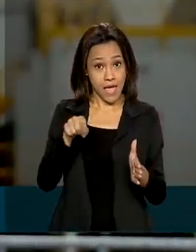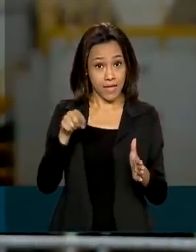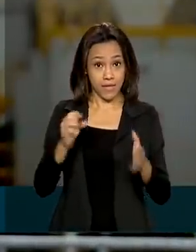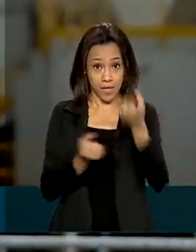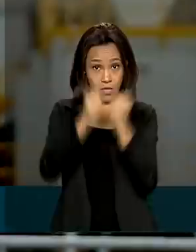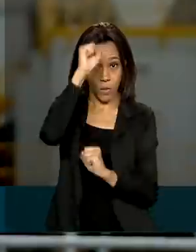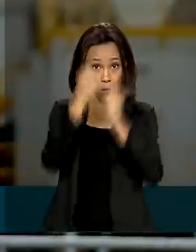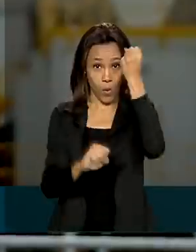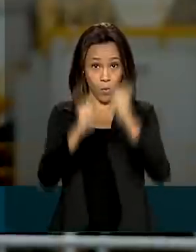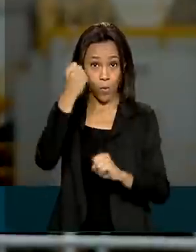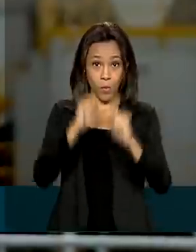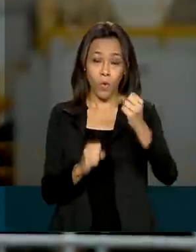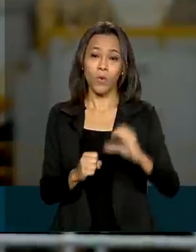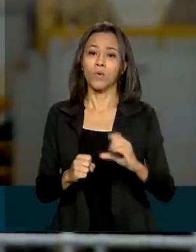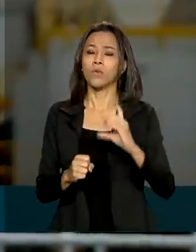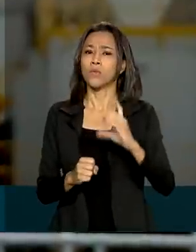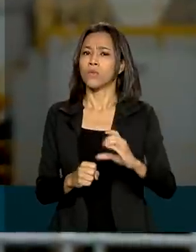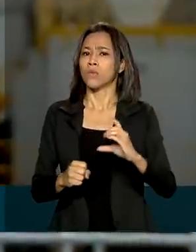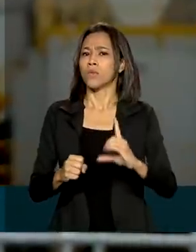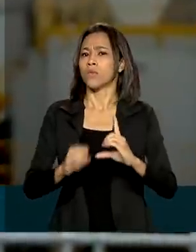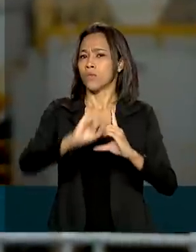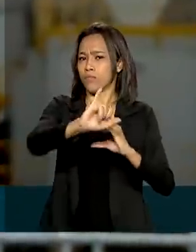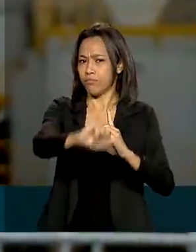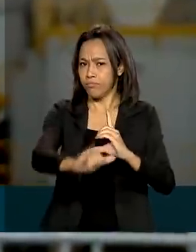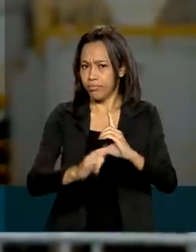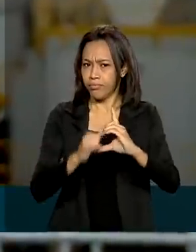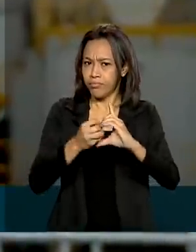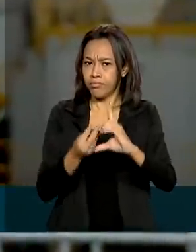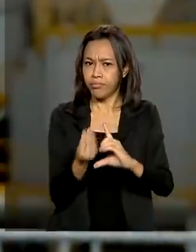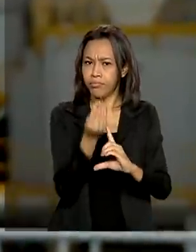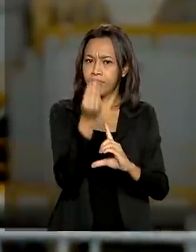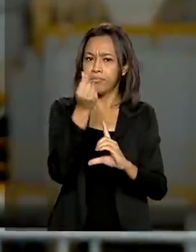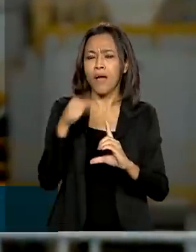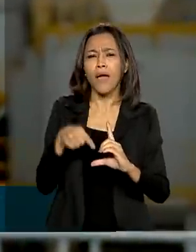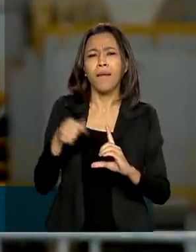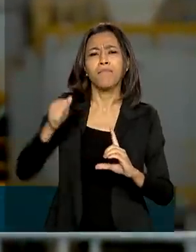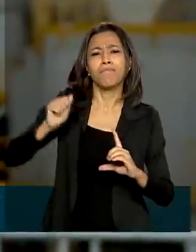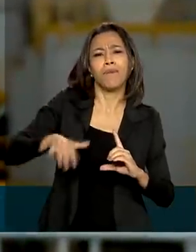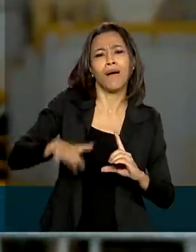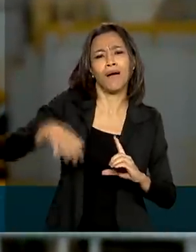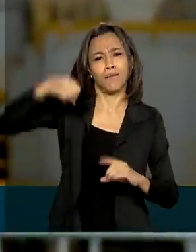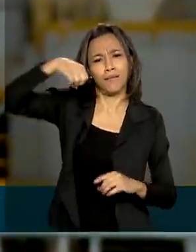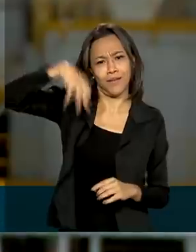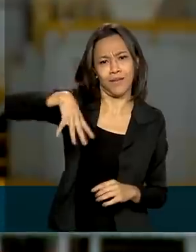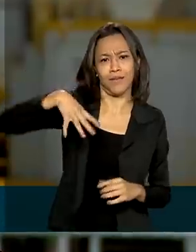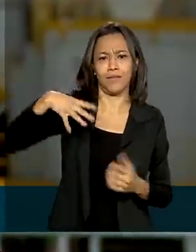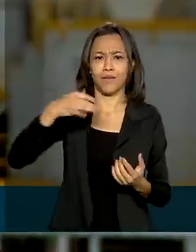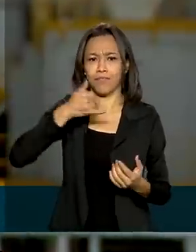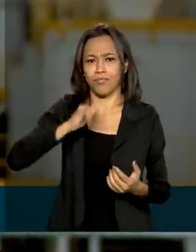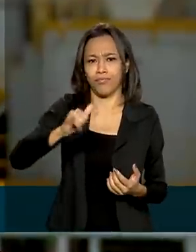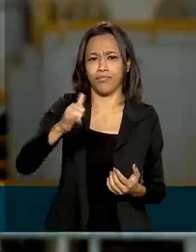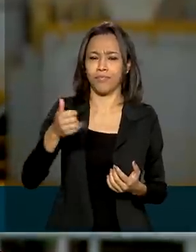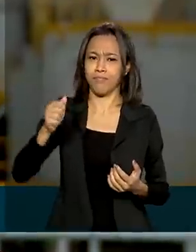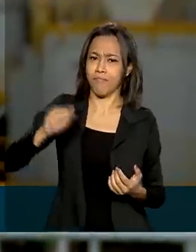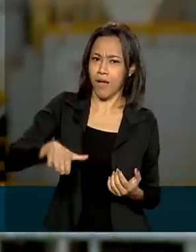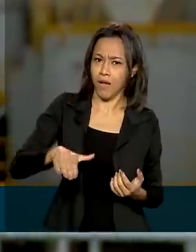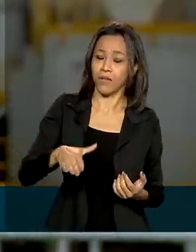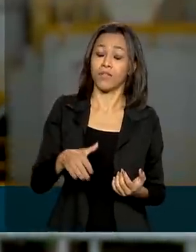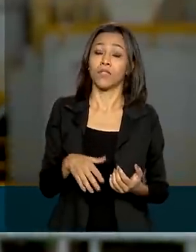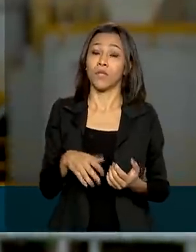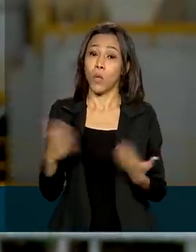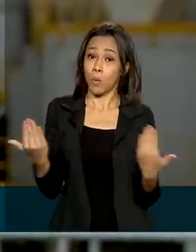termoelétricas que tem o custo mais baixo do mercado. Para você ter uma ideia, o custo variável